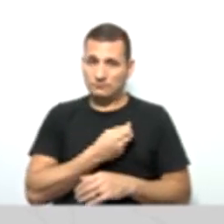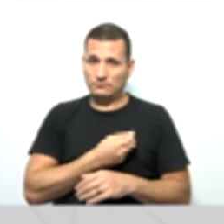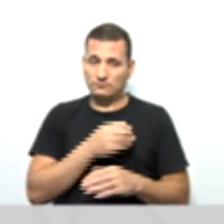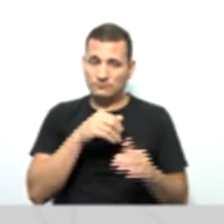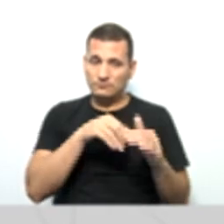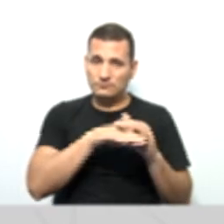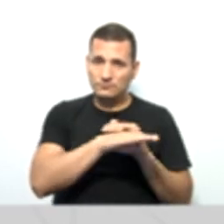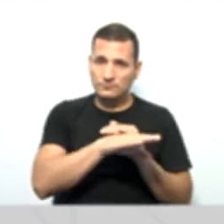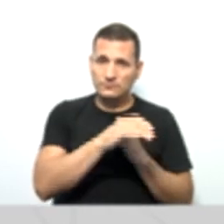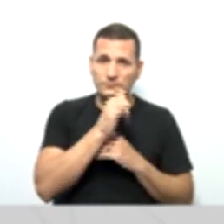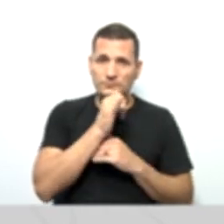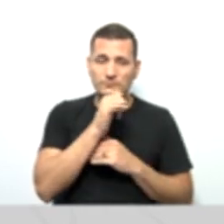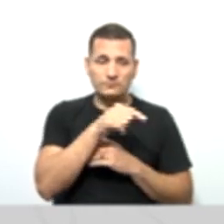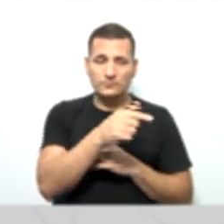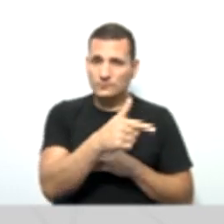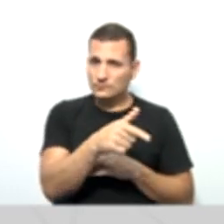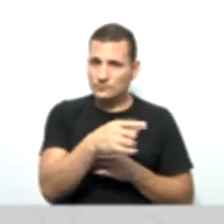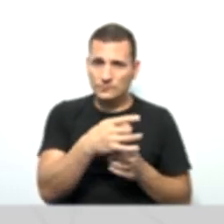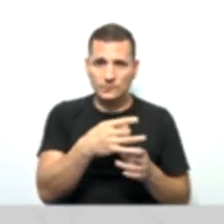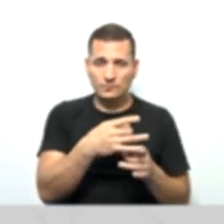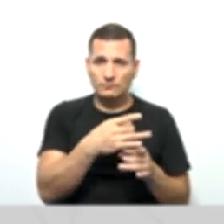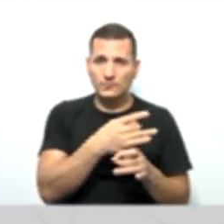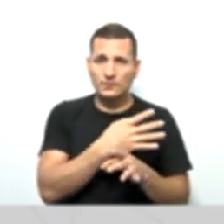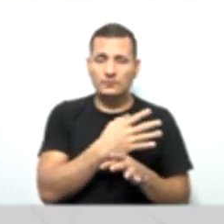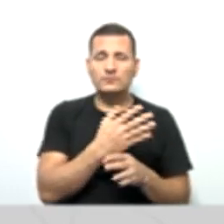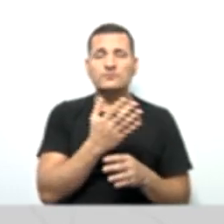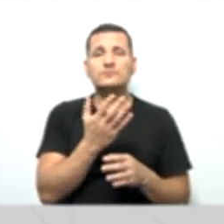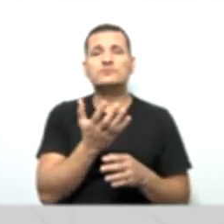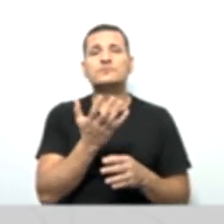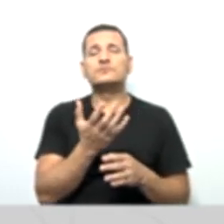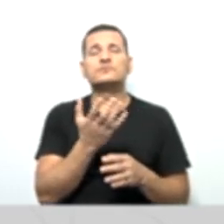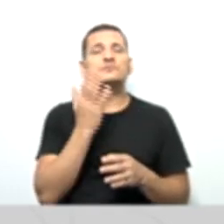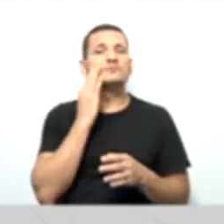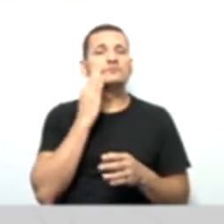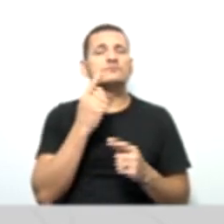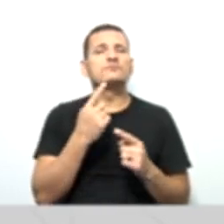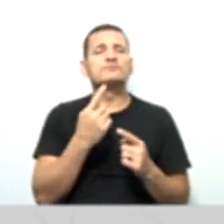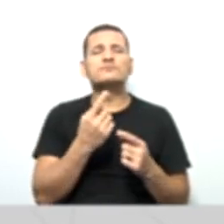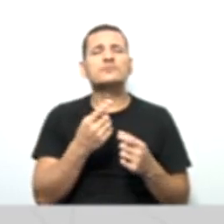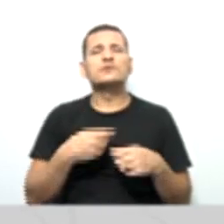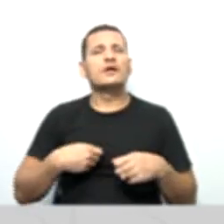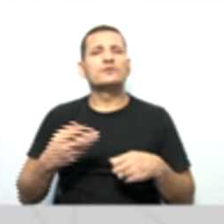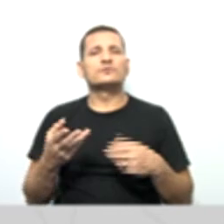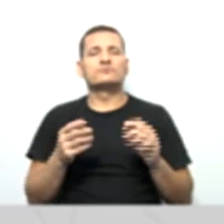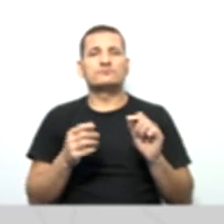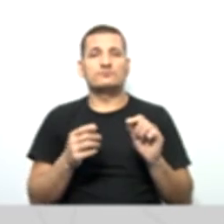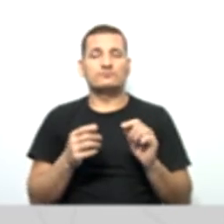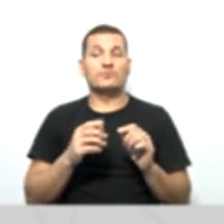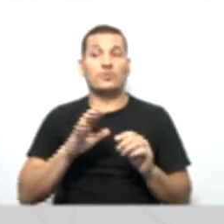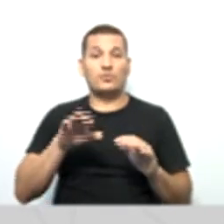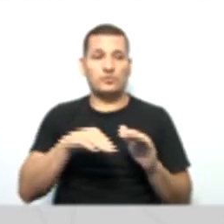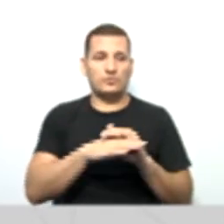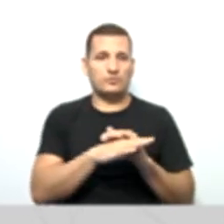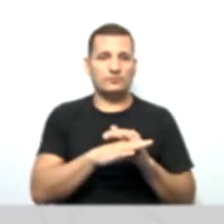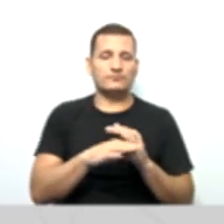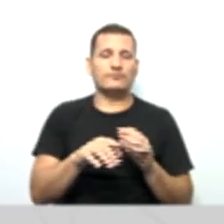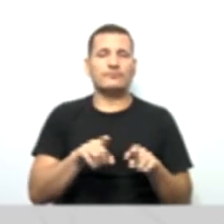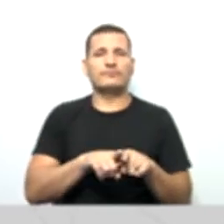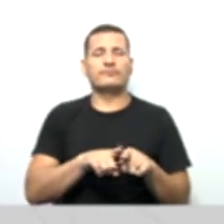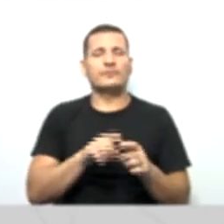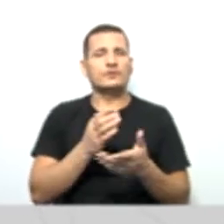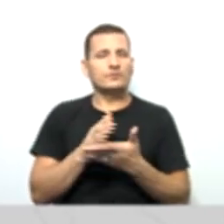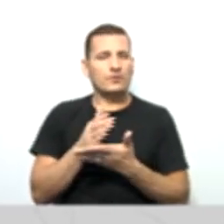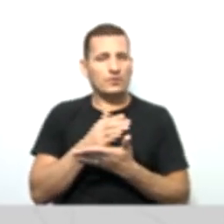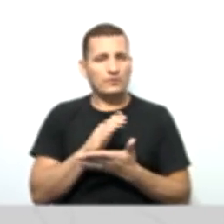ele não estiver completo, com o que ele foi gasto e como ele deve ser reposto, né? O valor das sobras líquidas do